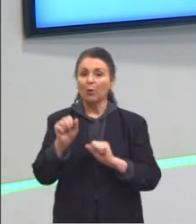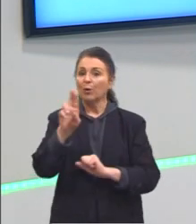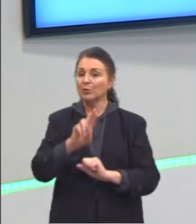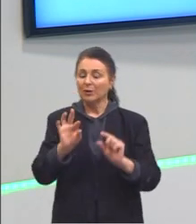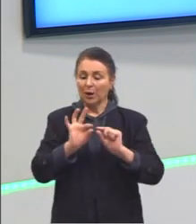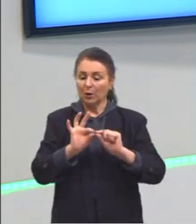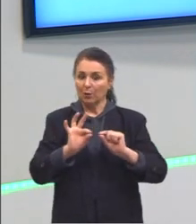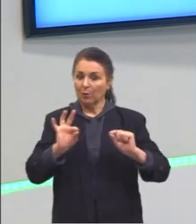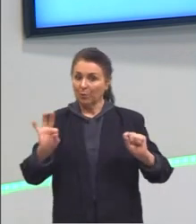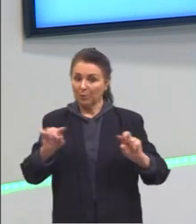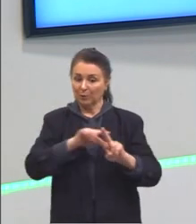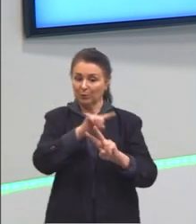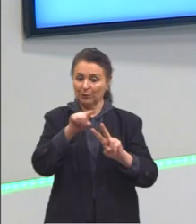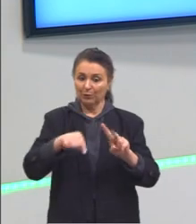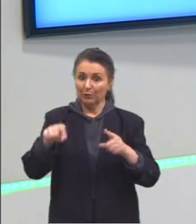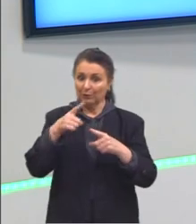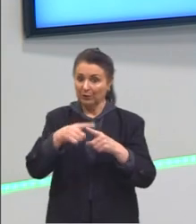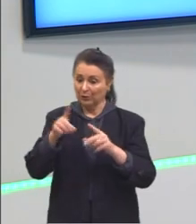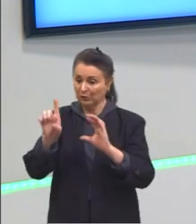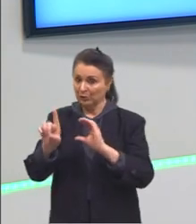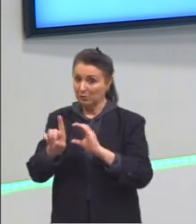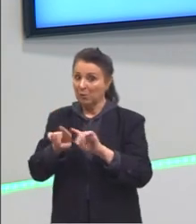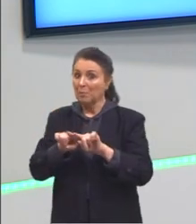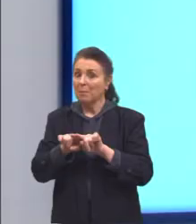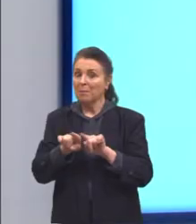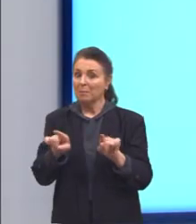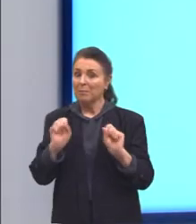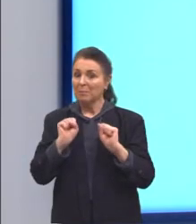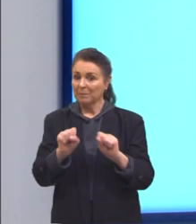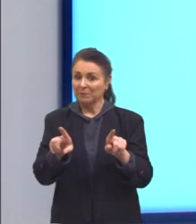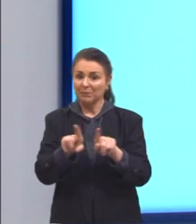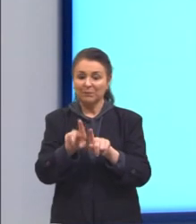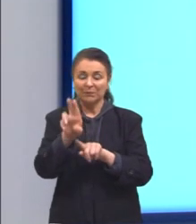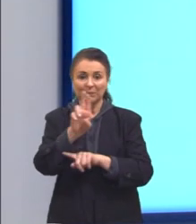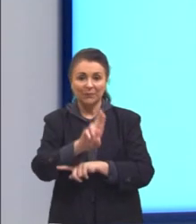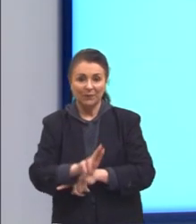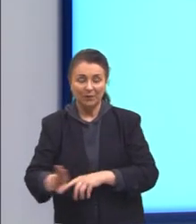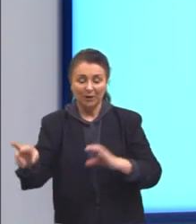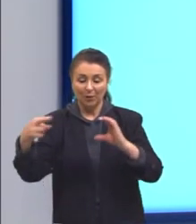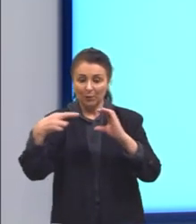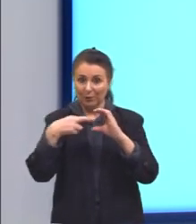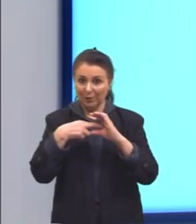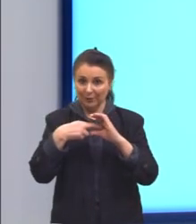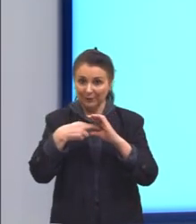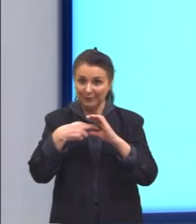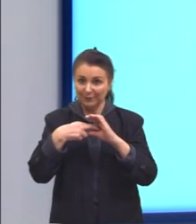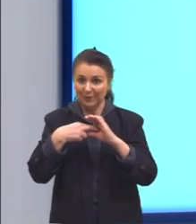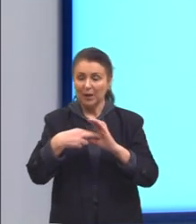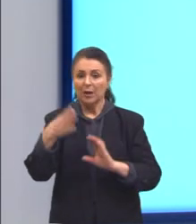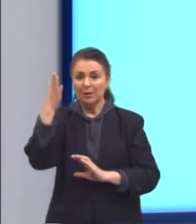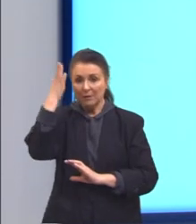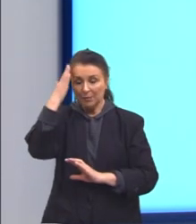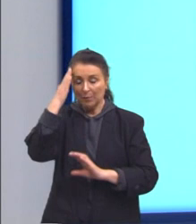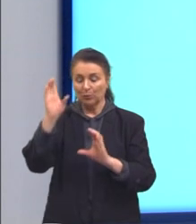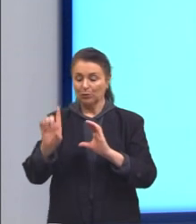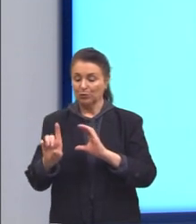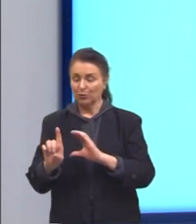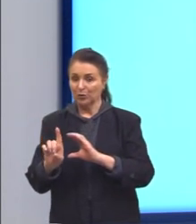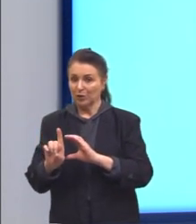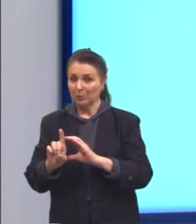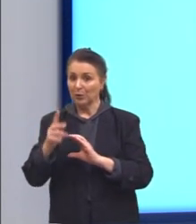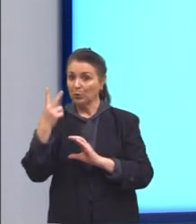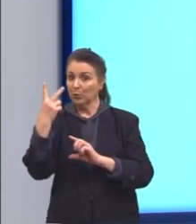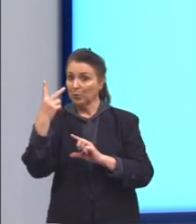comprimento como pi vezes o diâmetro, mas nós podemos utilizar o raio. Nós sabemos que o diâmetro é